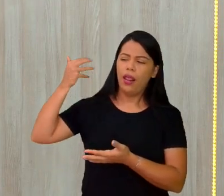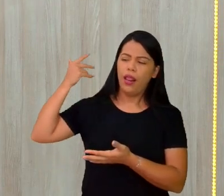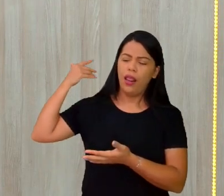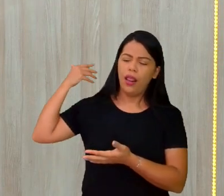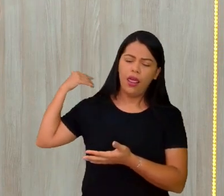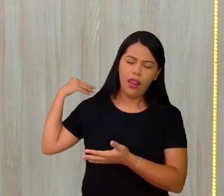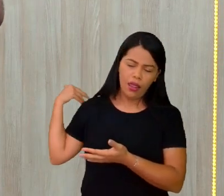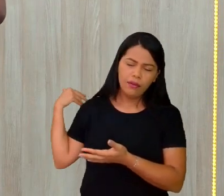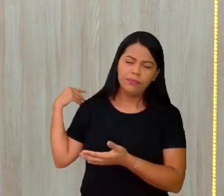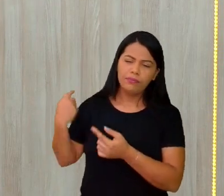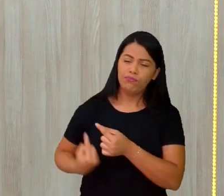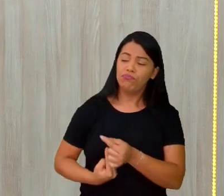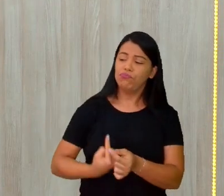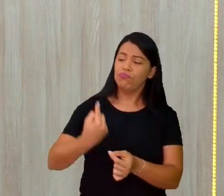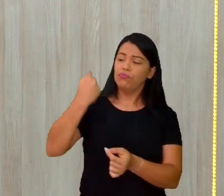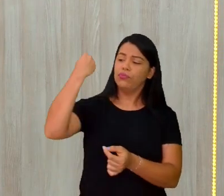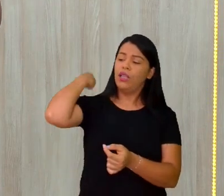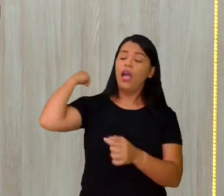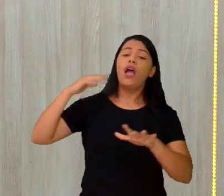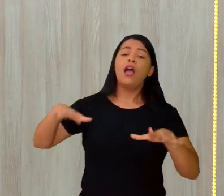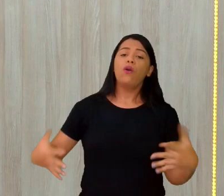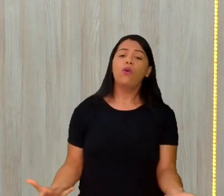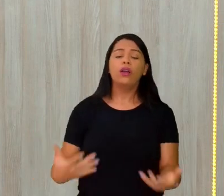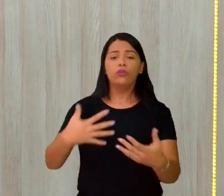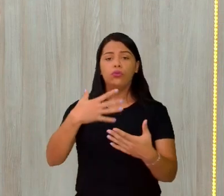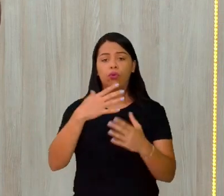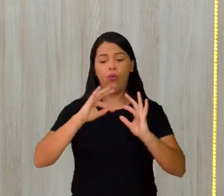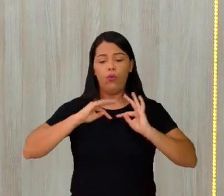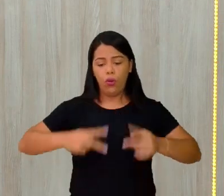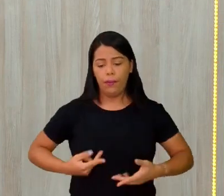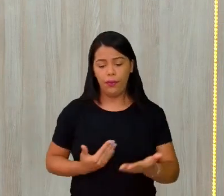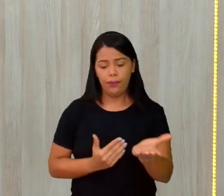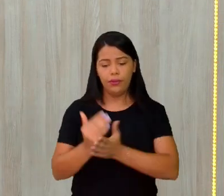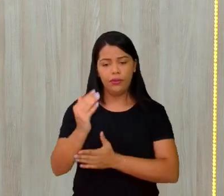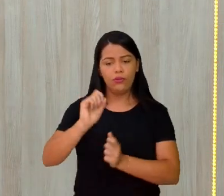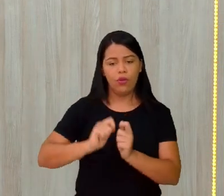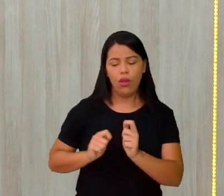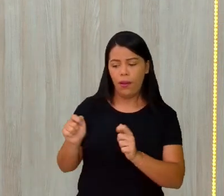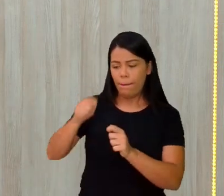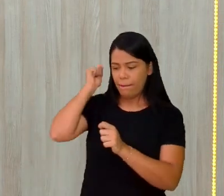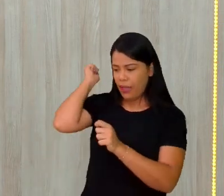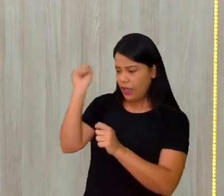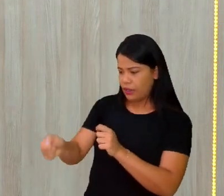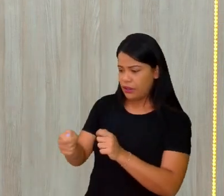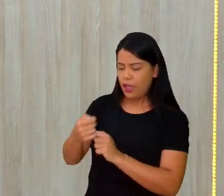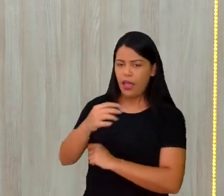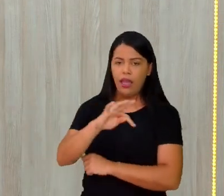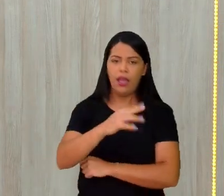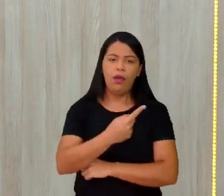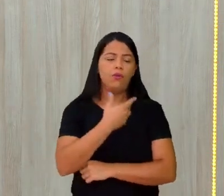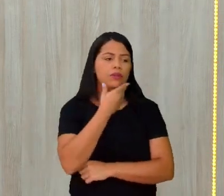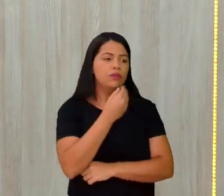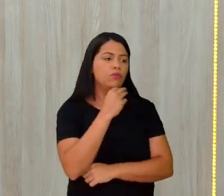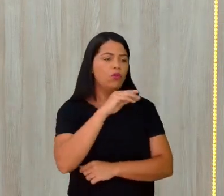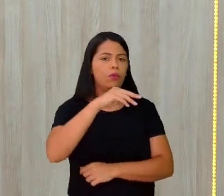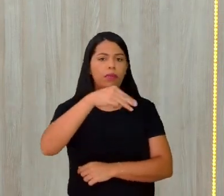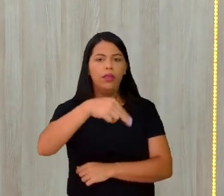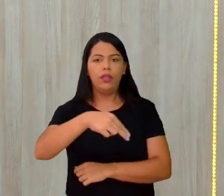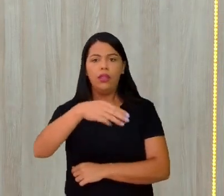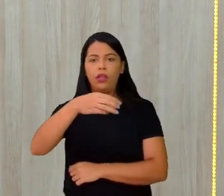aquela questão que a gente fala do homem nômade, aquela pessoa nômade, que está sempre se movimentando, não tem aquele local